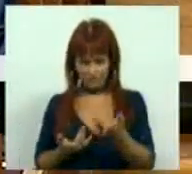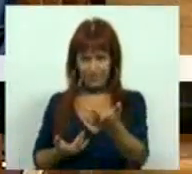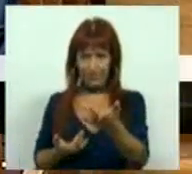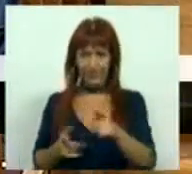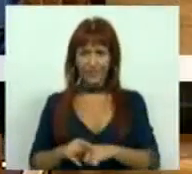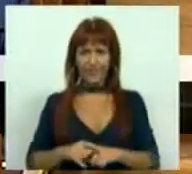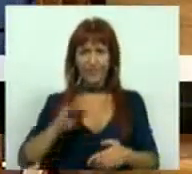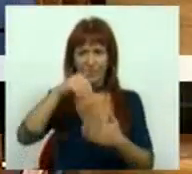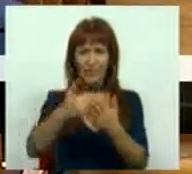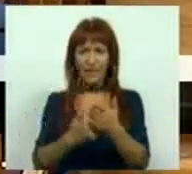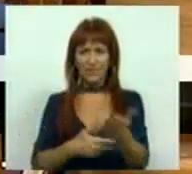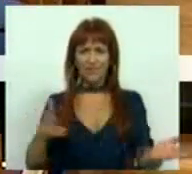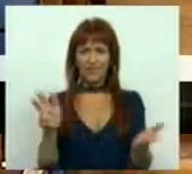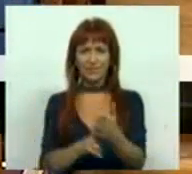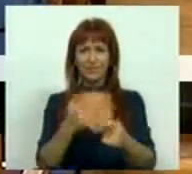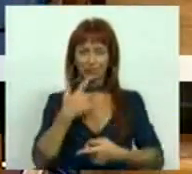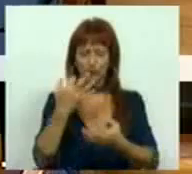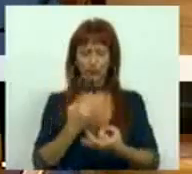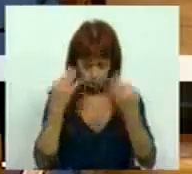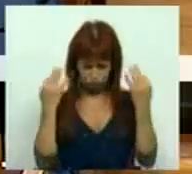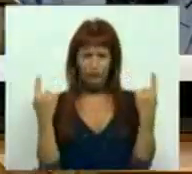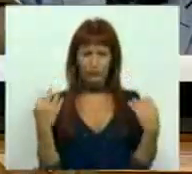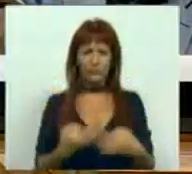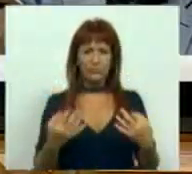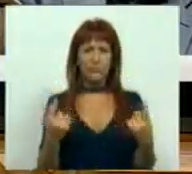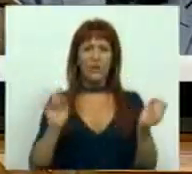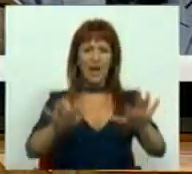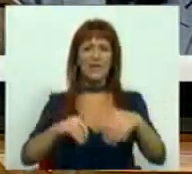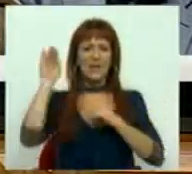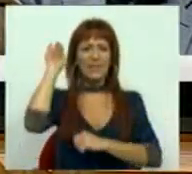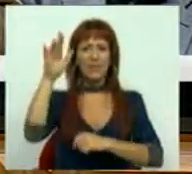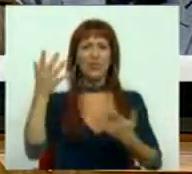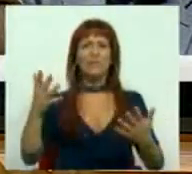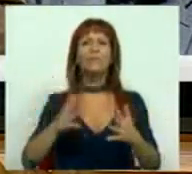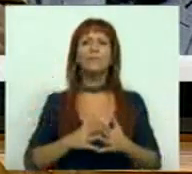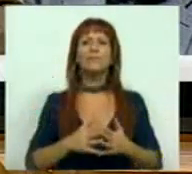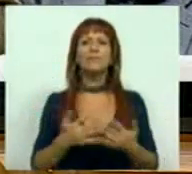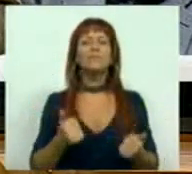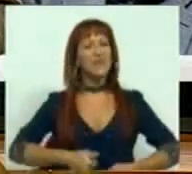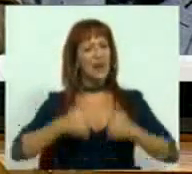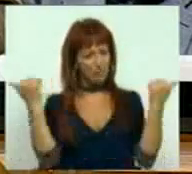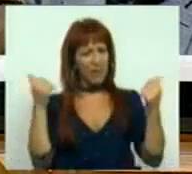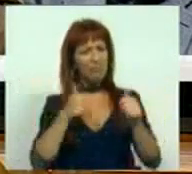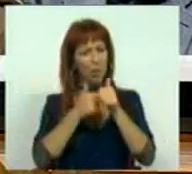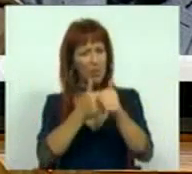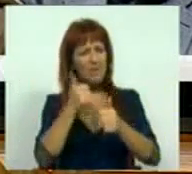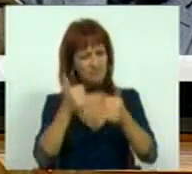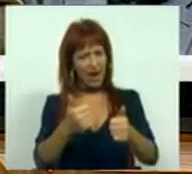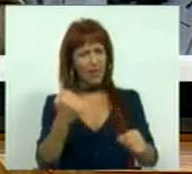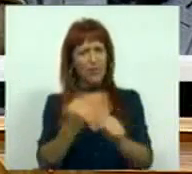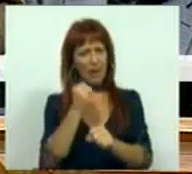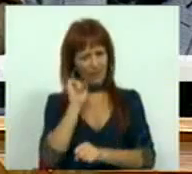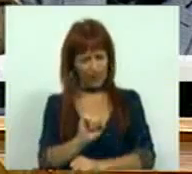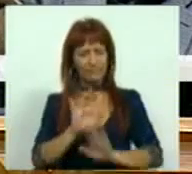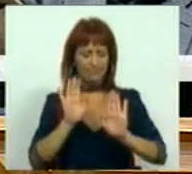A resolução será aprovada por unanimidade. A Assembleia da República esteve bem e cumpriu bem o seu papel.